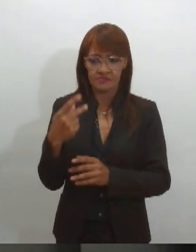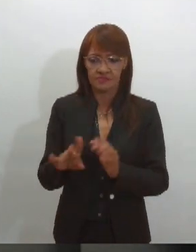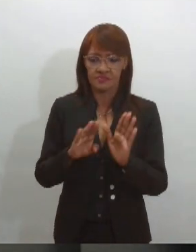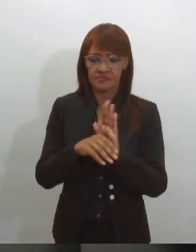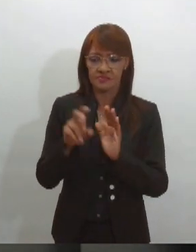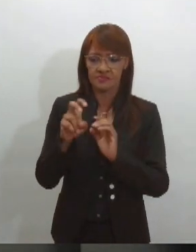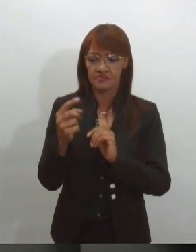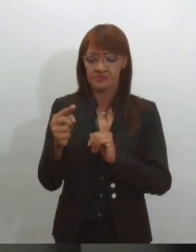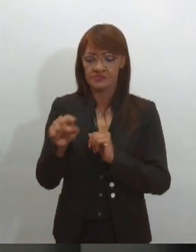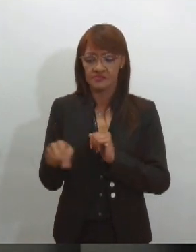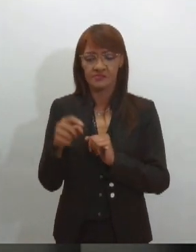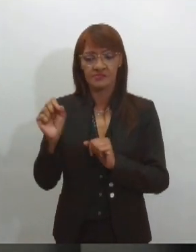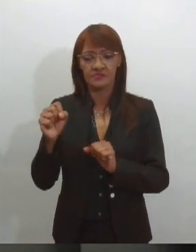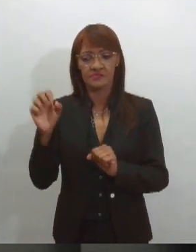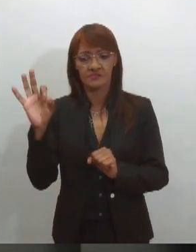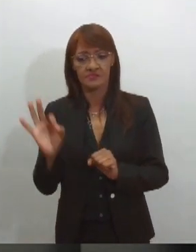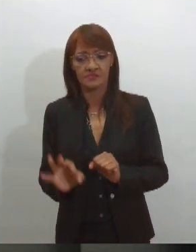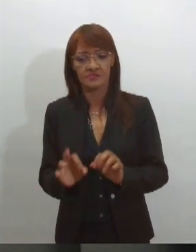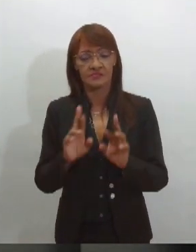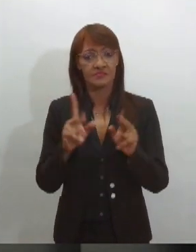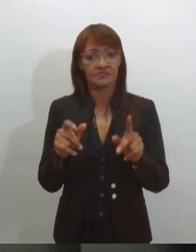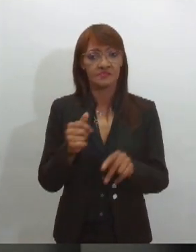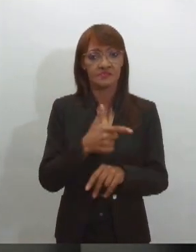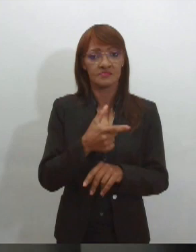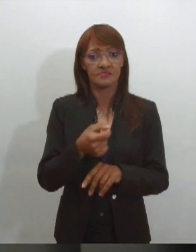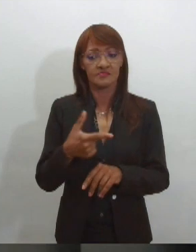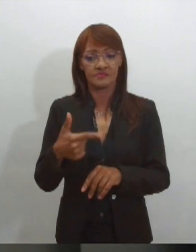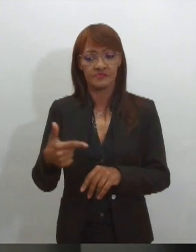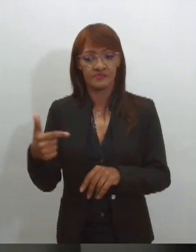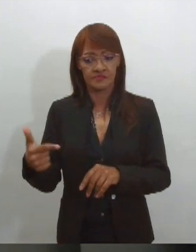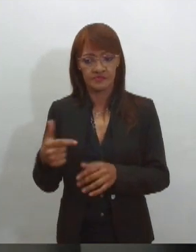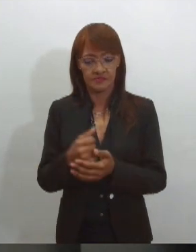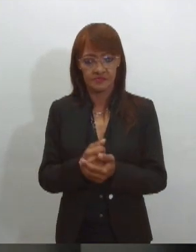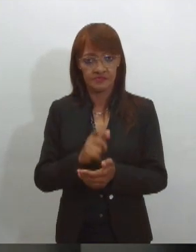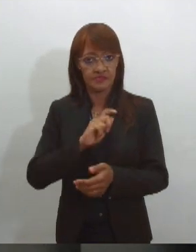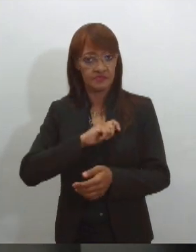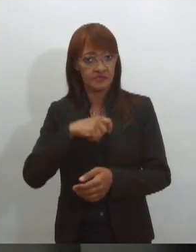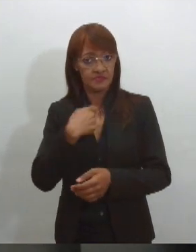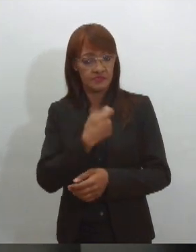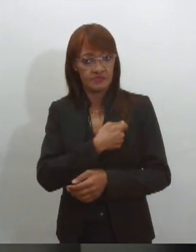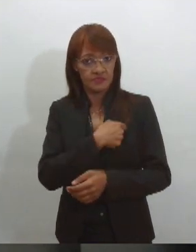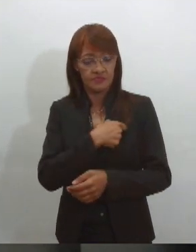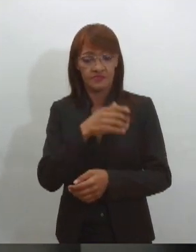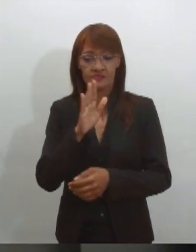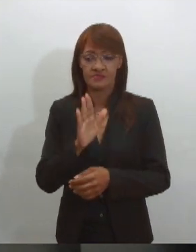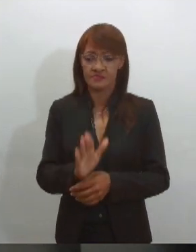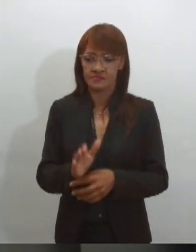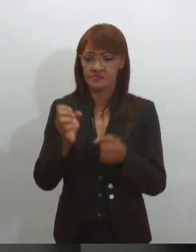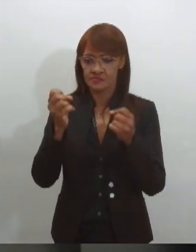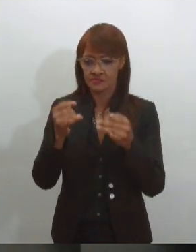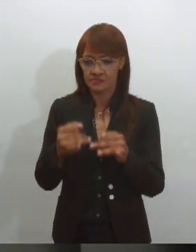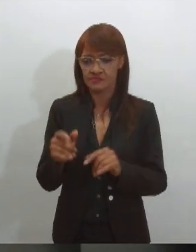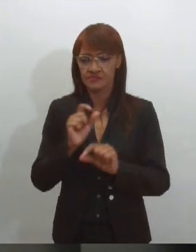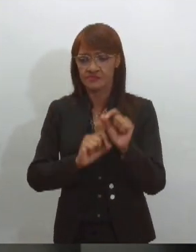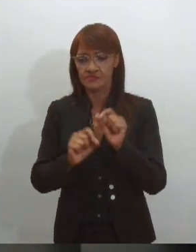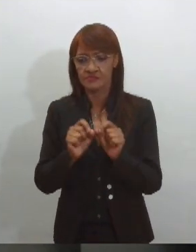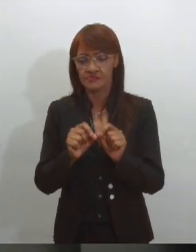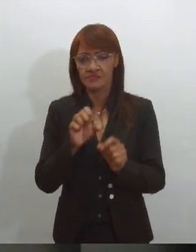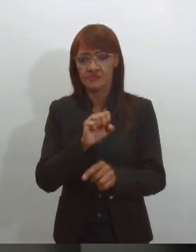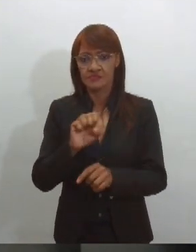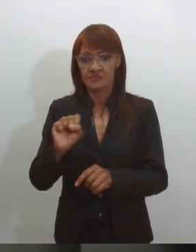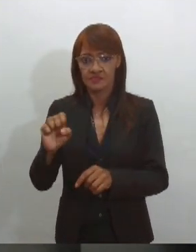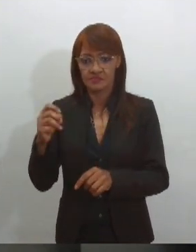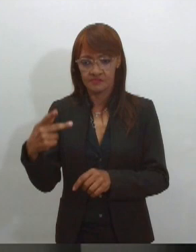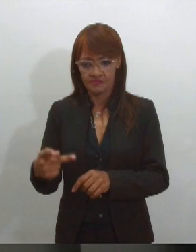comparado a 2022. O delegado e diretor da divisão de furtos e roubos de veículos da SSP Estadual, Cássio Viana,